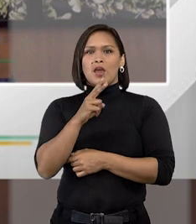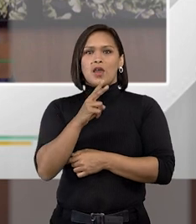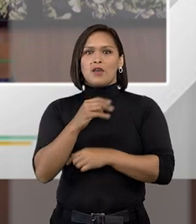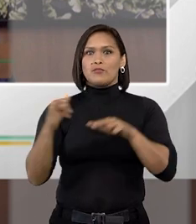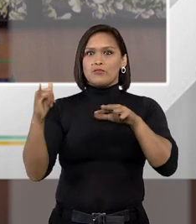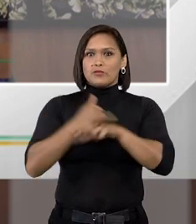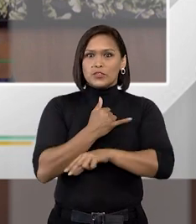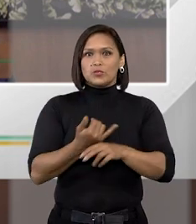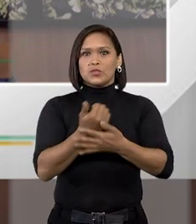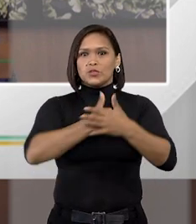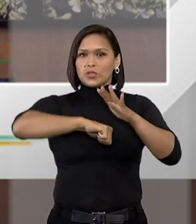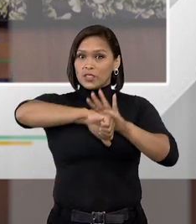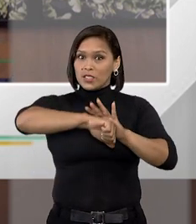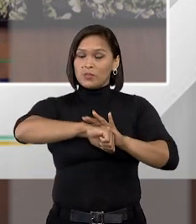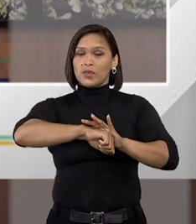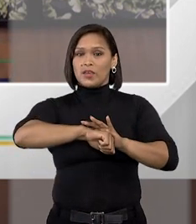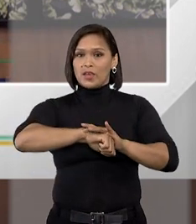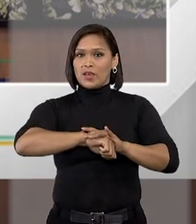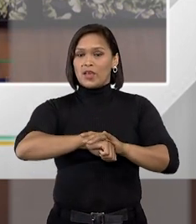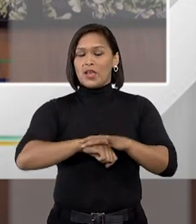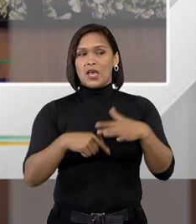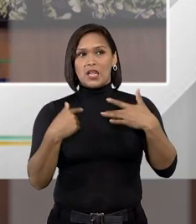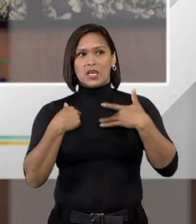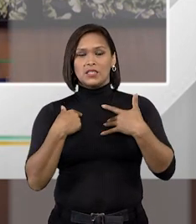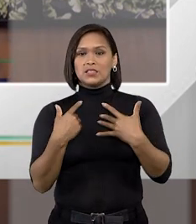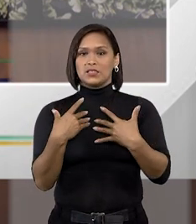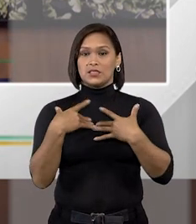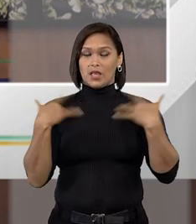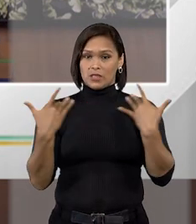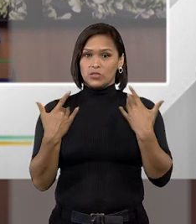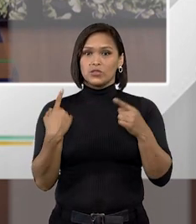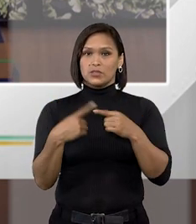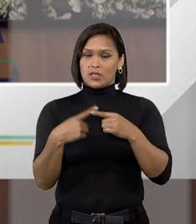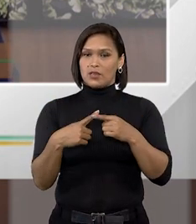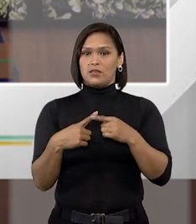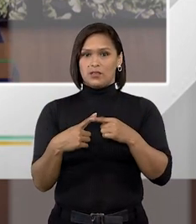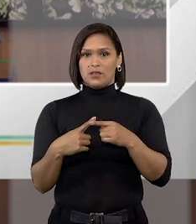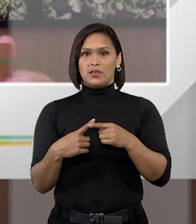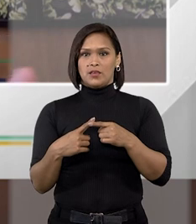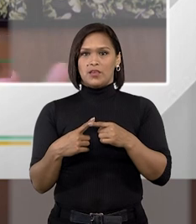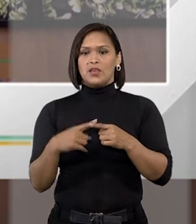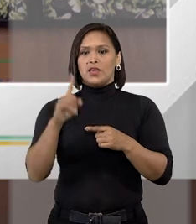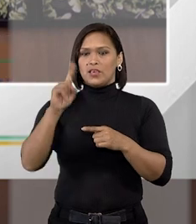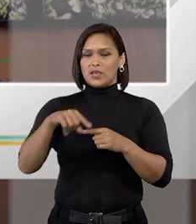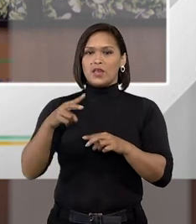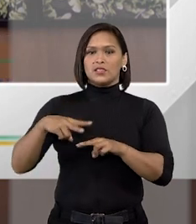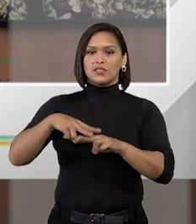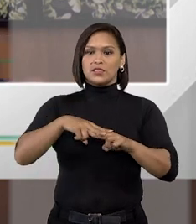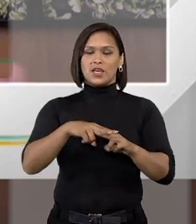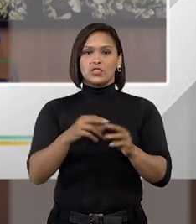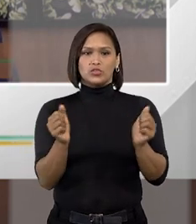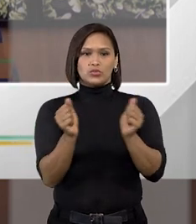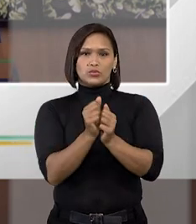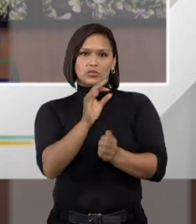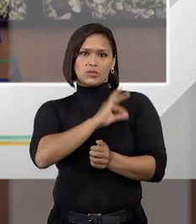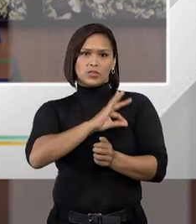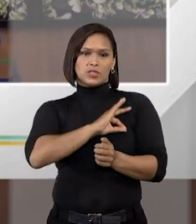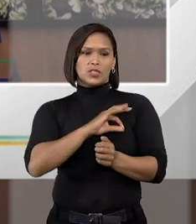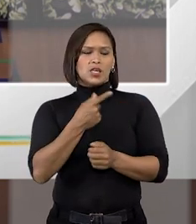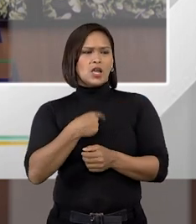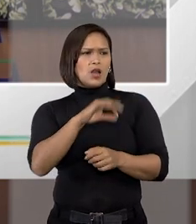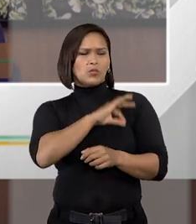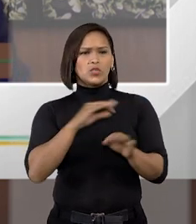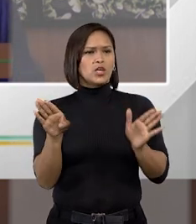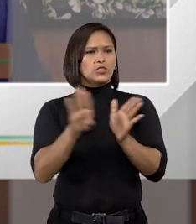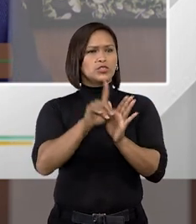de ser vítima de um crime ela está em um estado de choque e ela está na custódia de uma autoridade então se uma autoridade